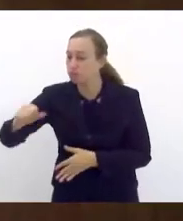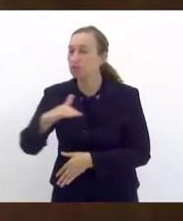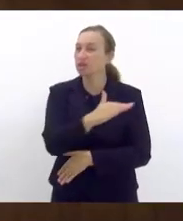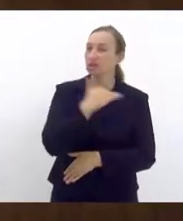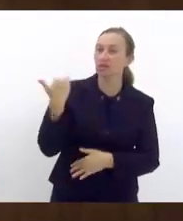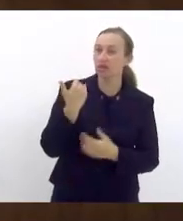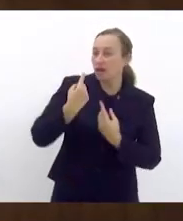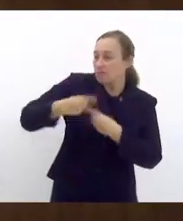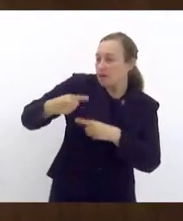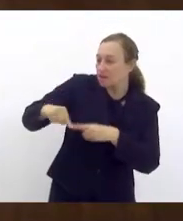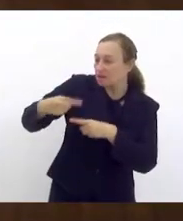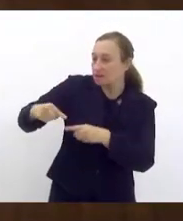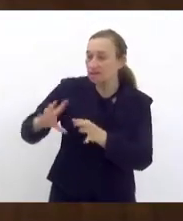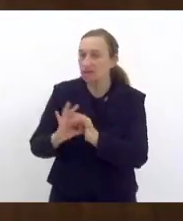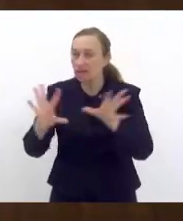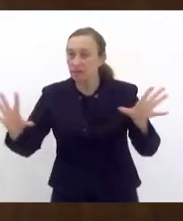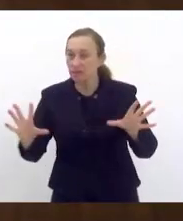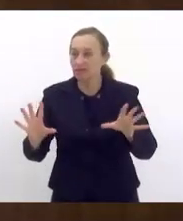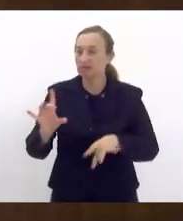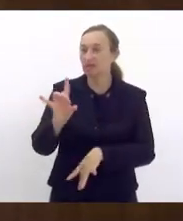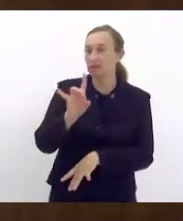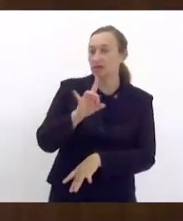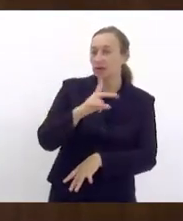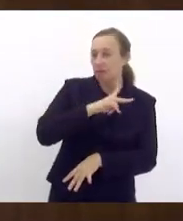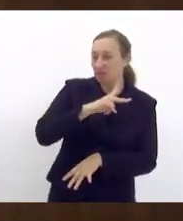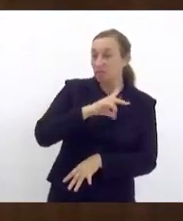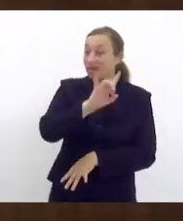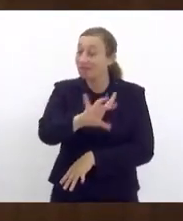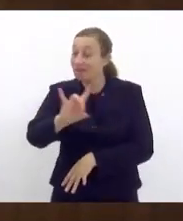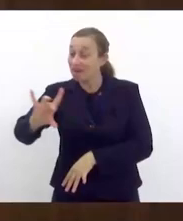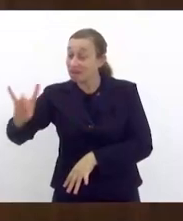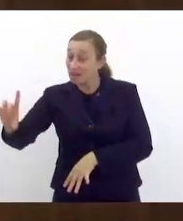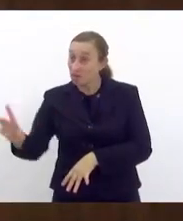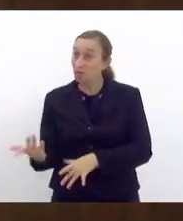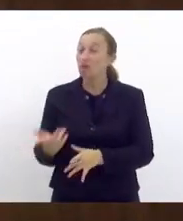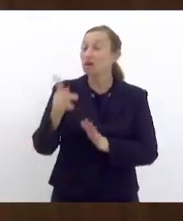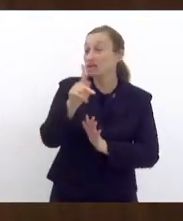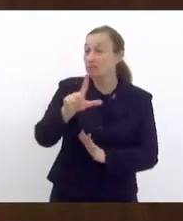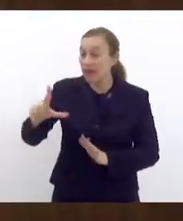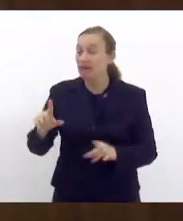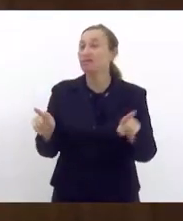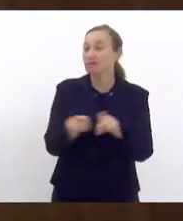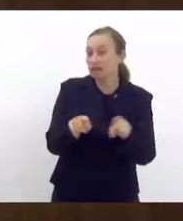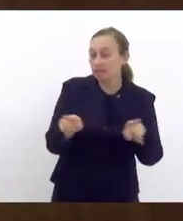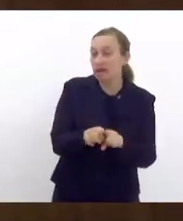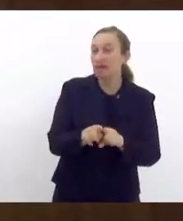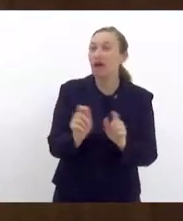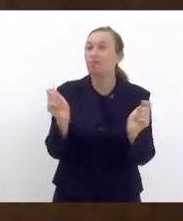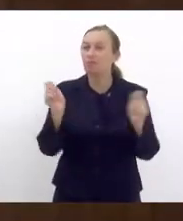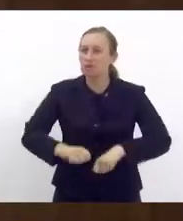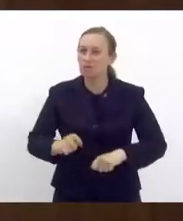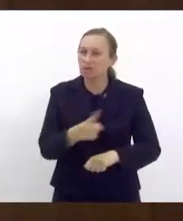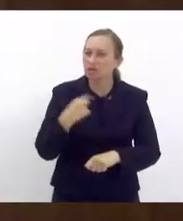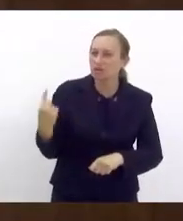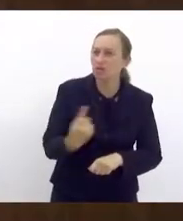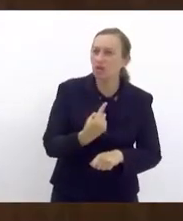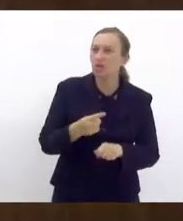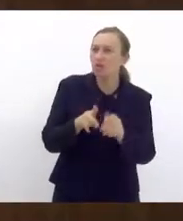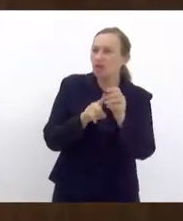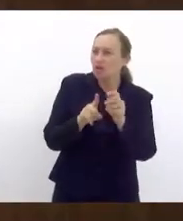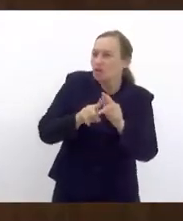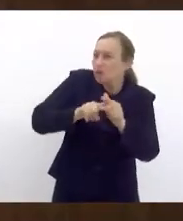perseguido as liberdades individuais e coletivas. Esse PL garante, também, a possibilidade da gente regular